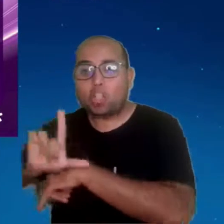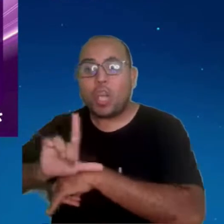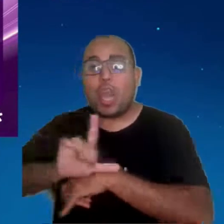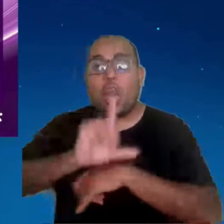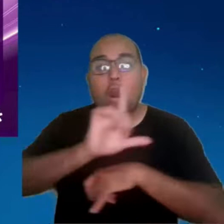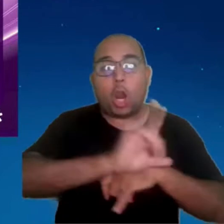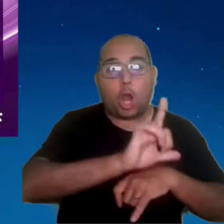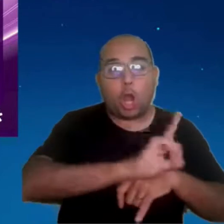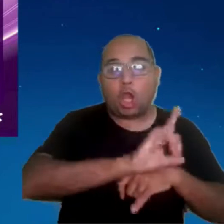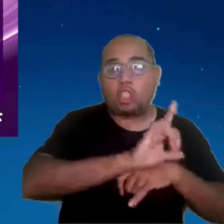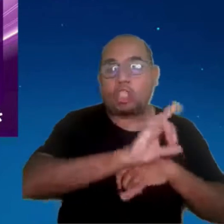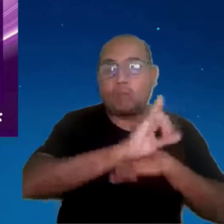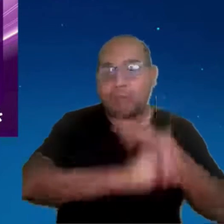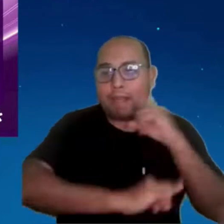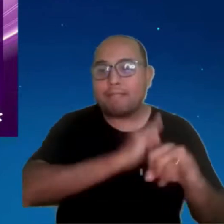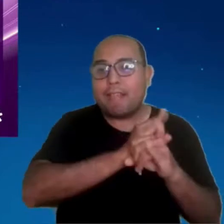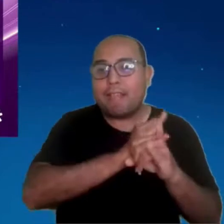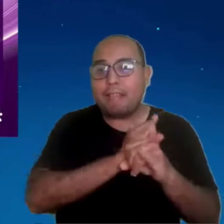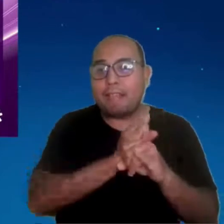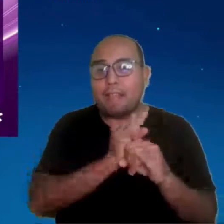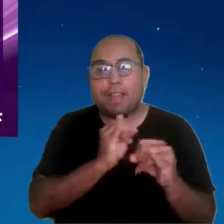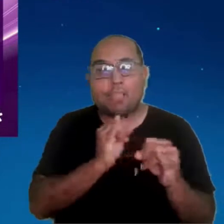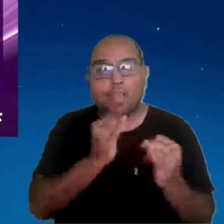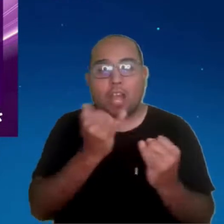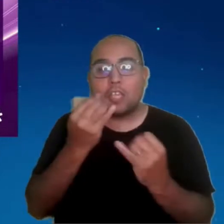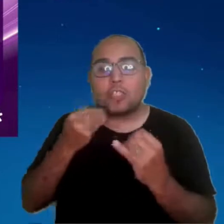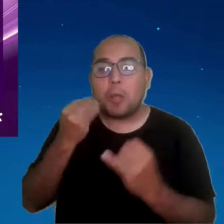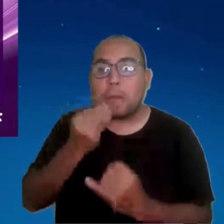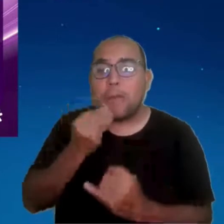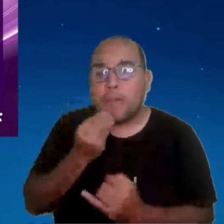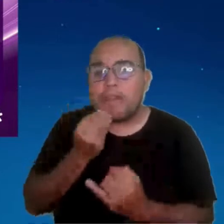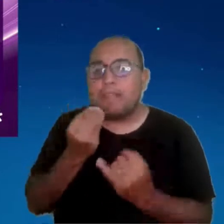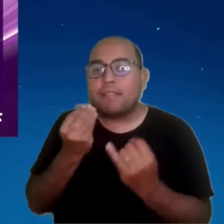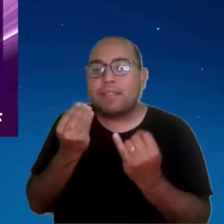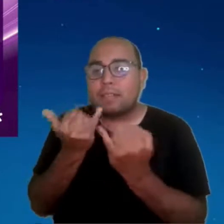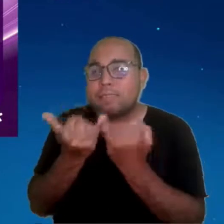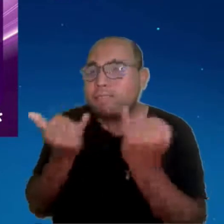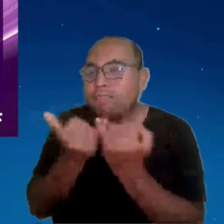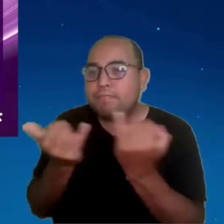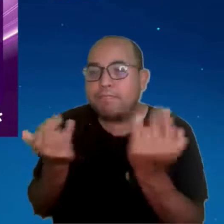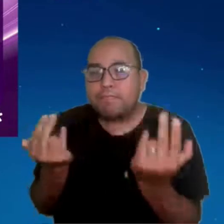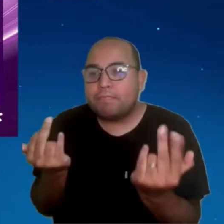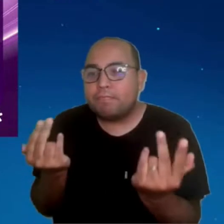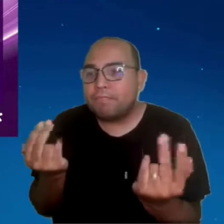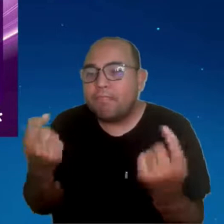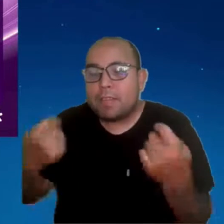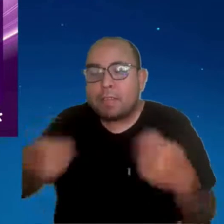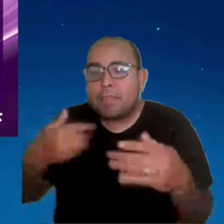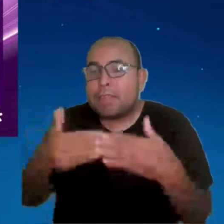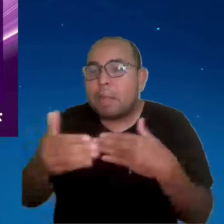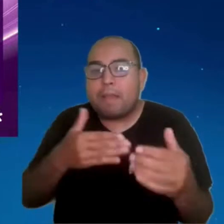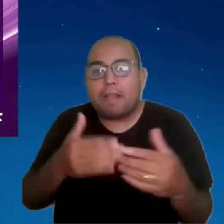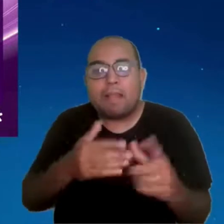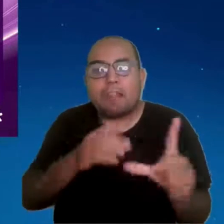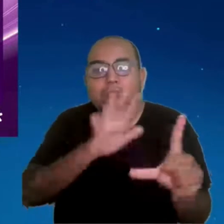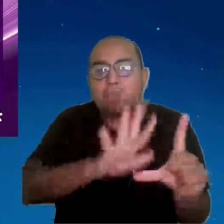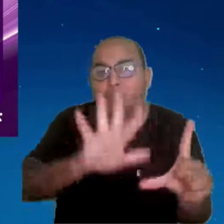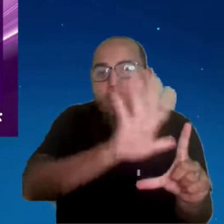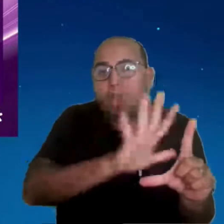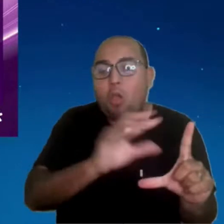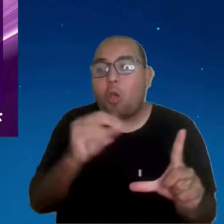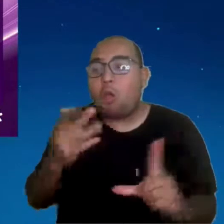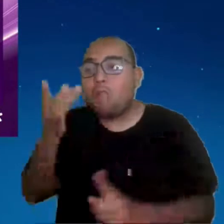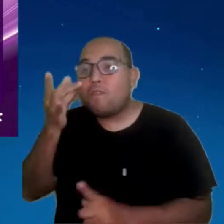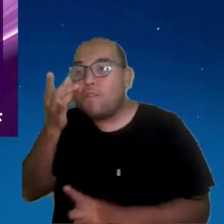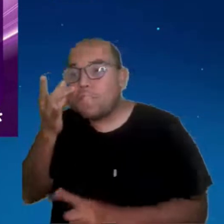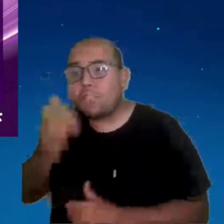online diferente do físico, porque nós, como pessoas, estamos exigindo uma mesma experiência independente do canal. 447